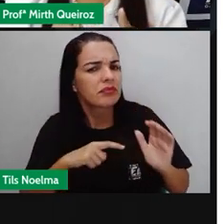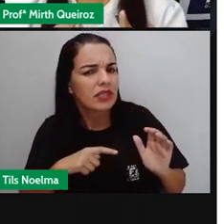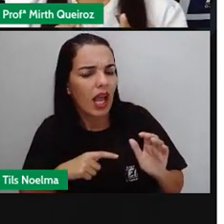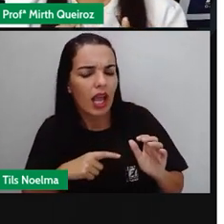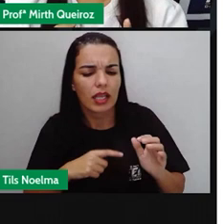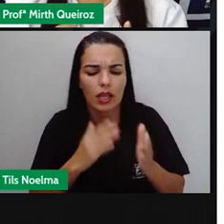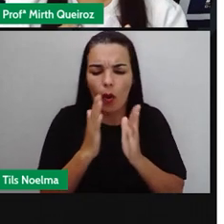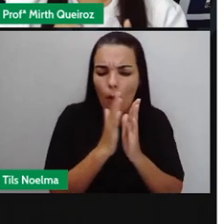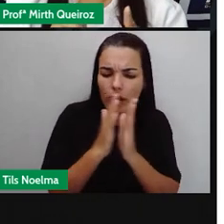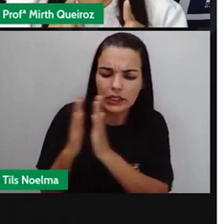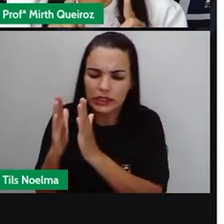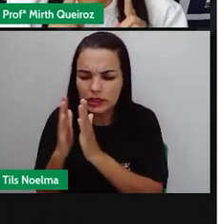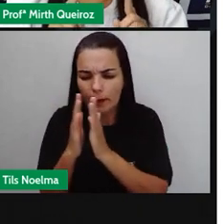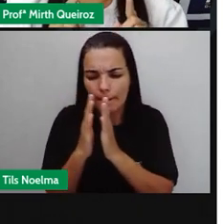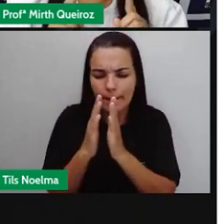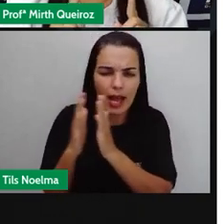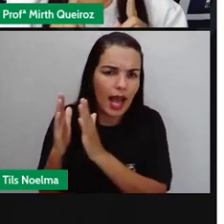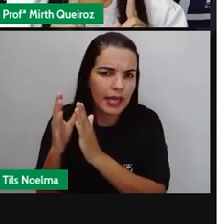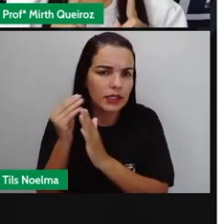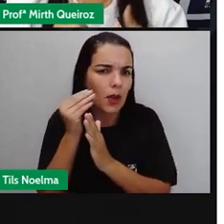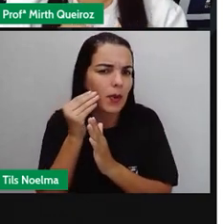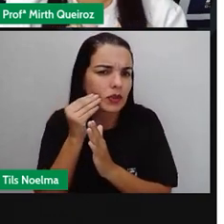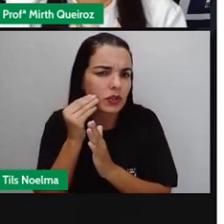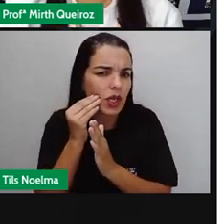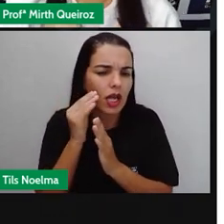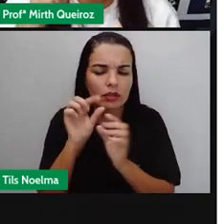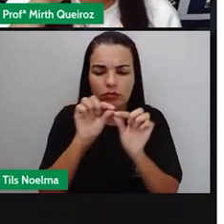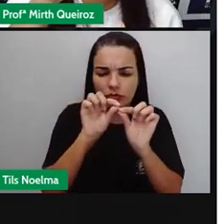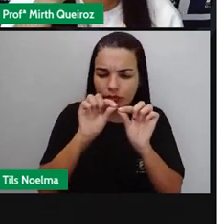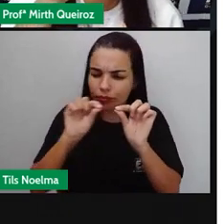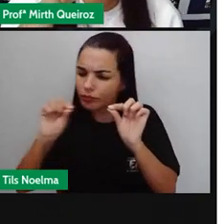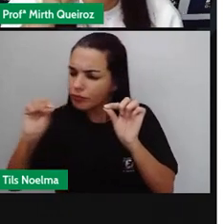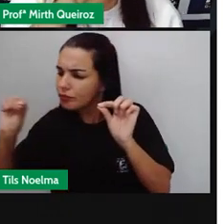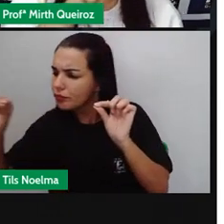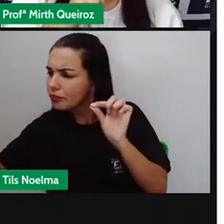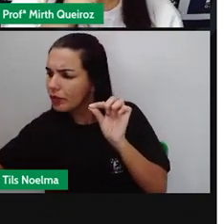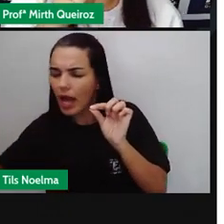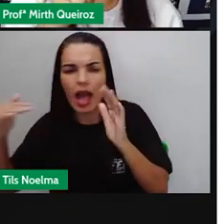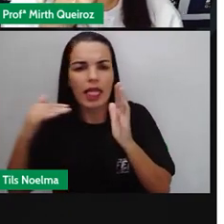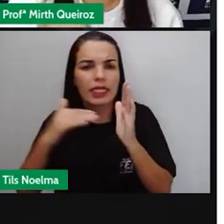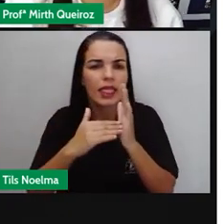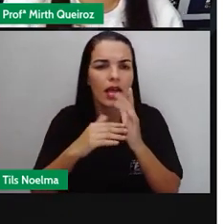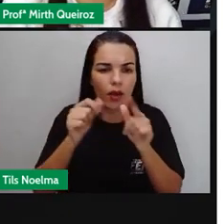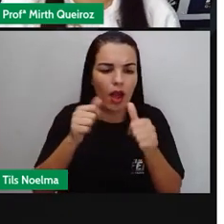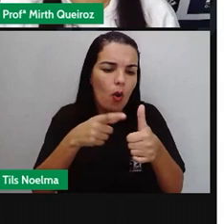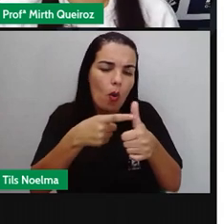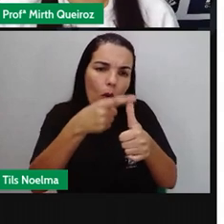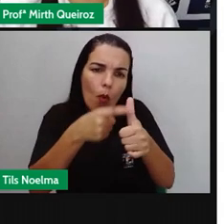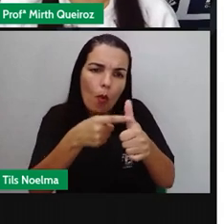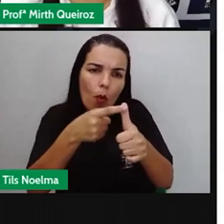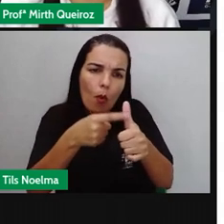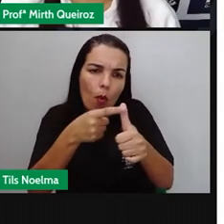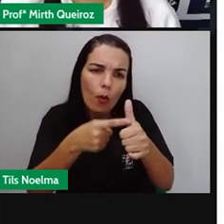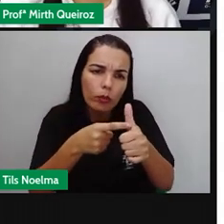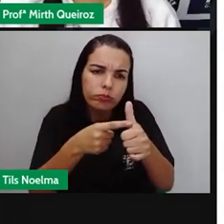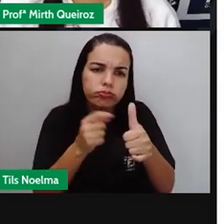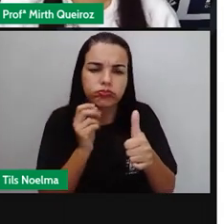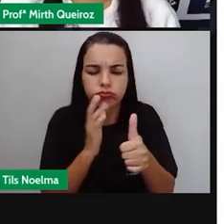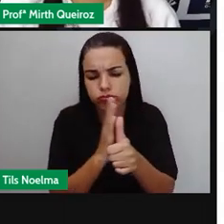margem Para indicar O parágrafo Que geralmente A gente usa O nosso polegar O espaço aqui Do nosso polegar